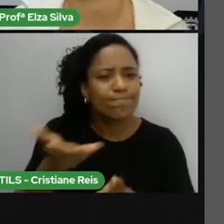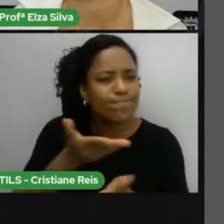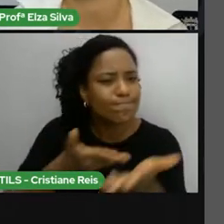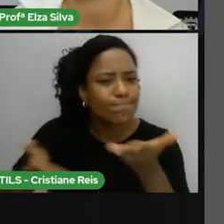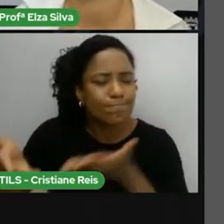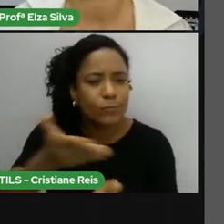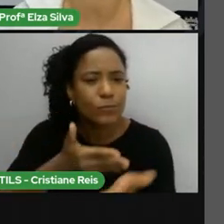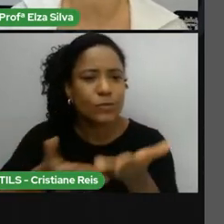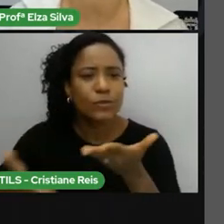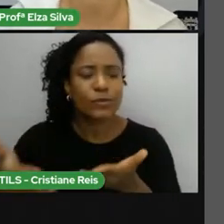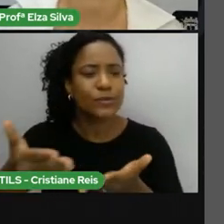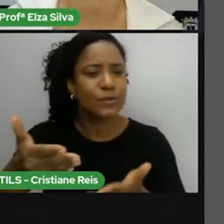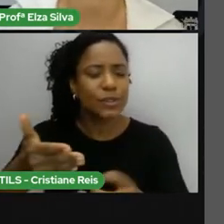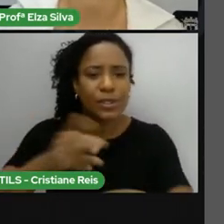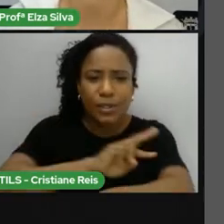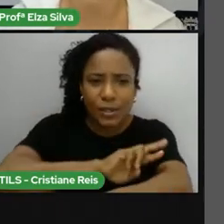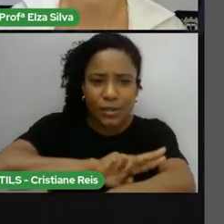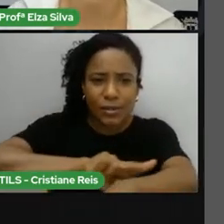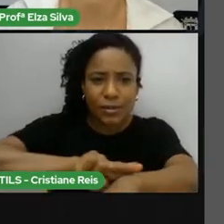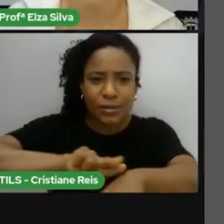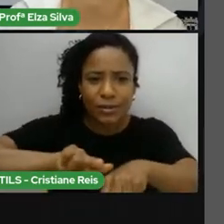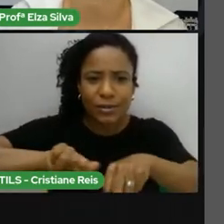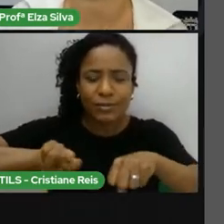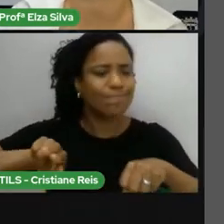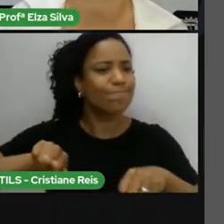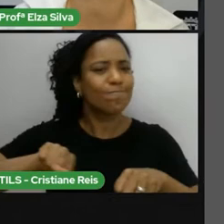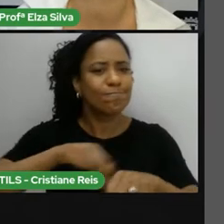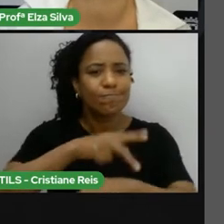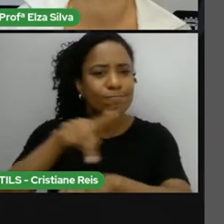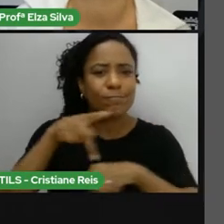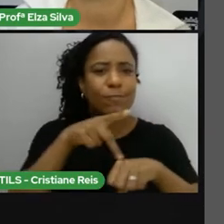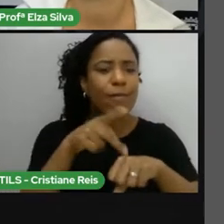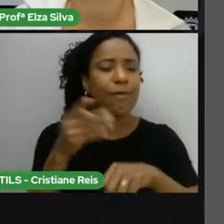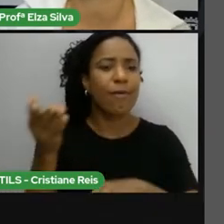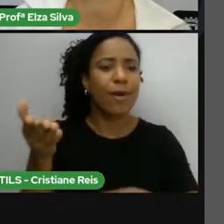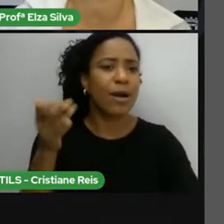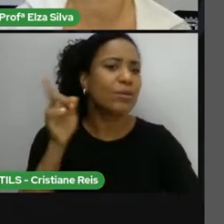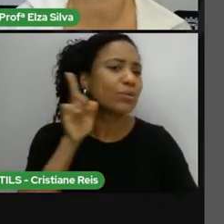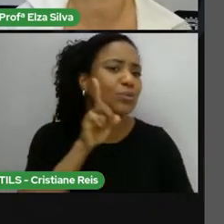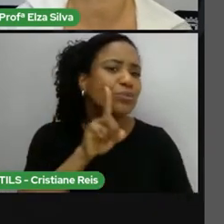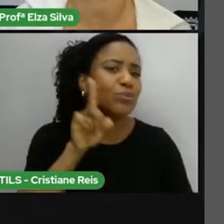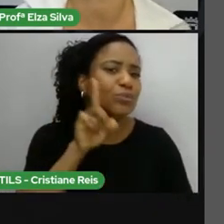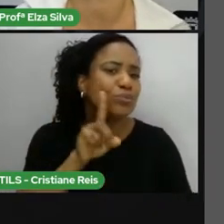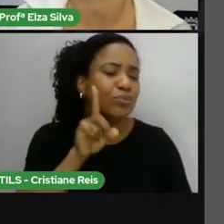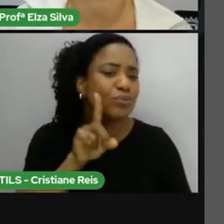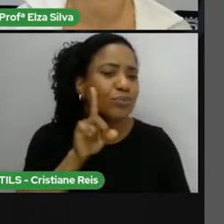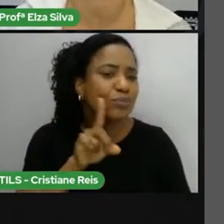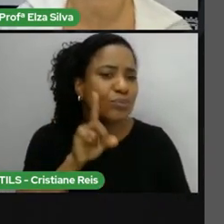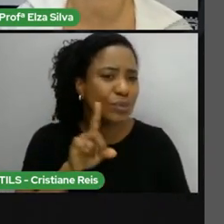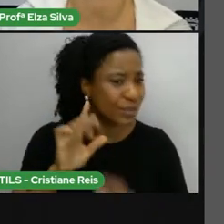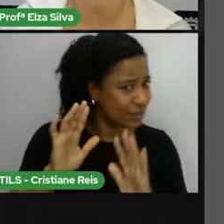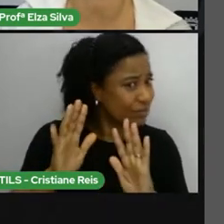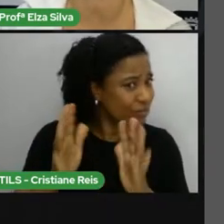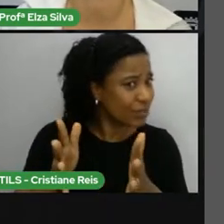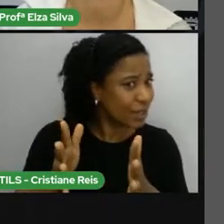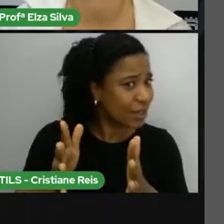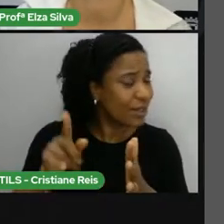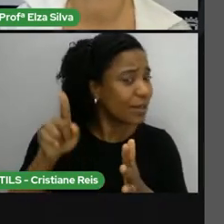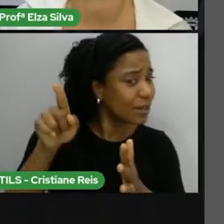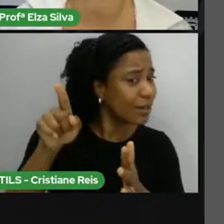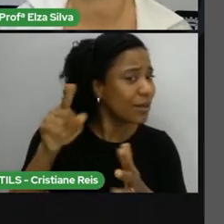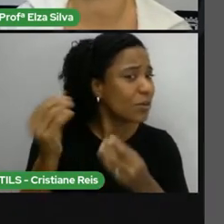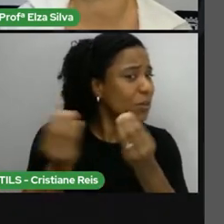-raciais são tratadas nos Estados Unidos da América? Você já ouviu falar alguma coisa sobre isto?